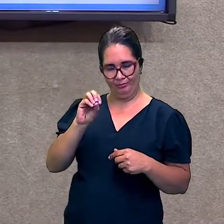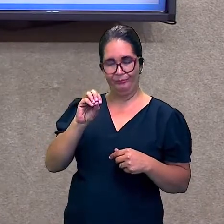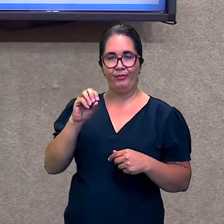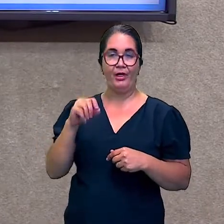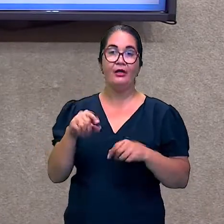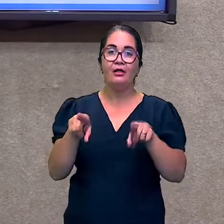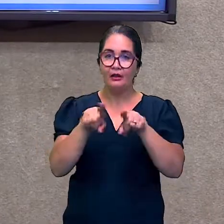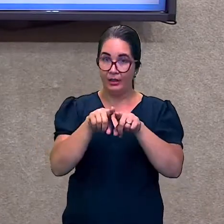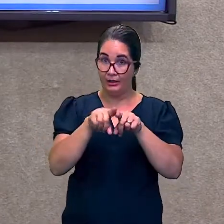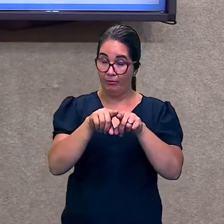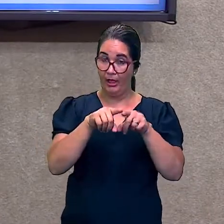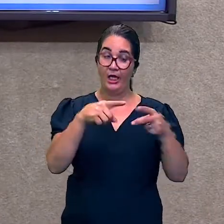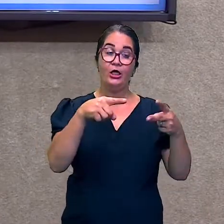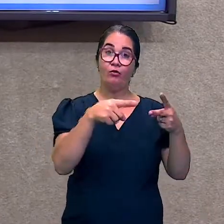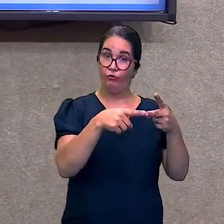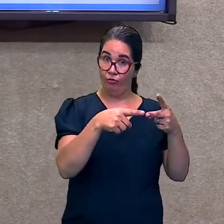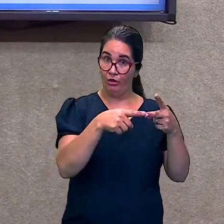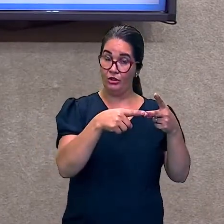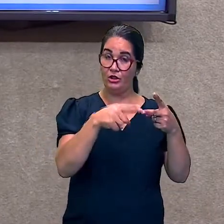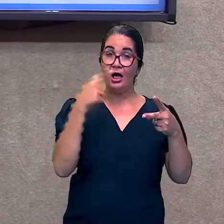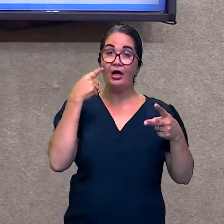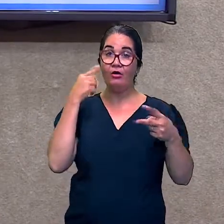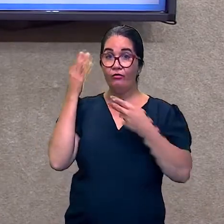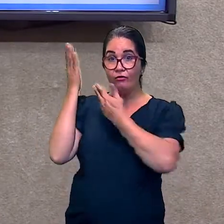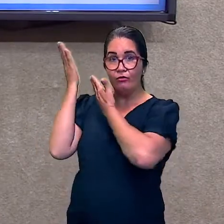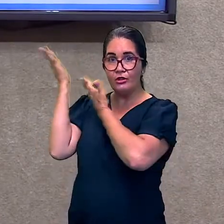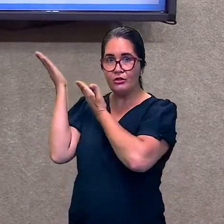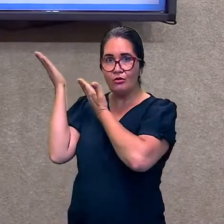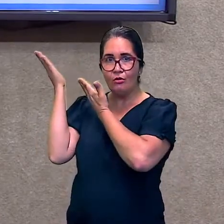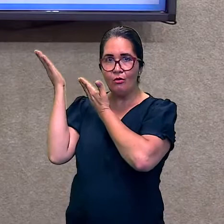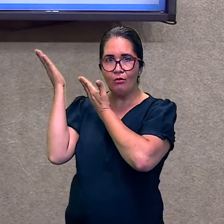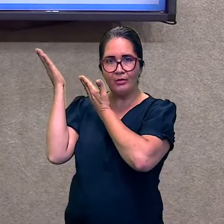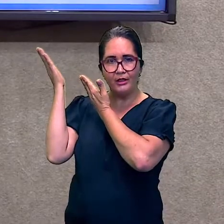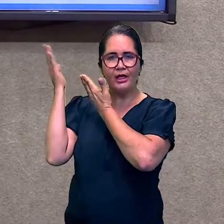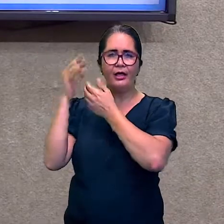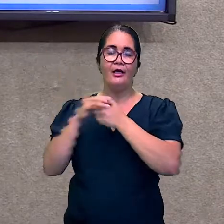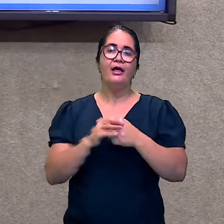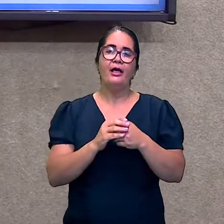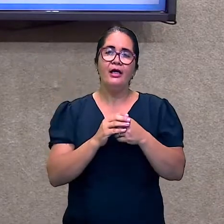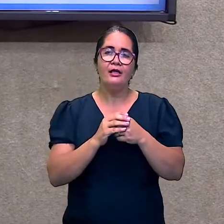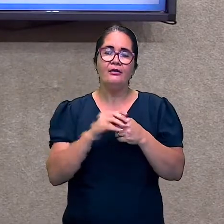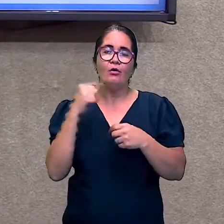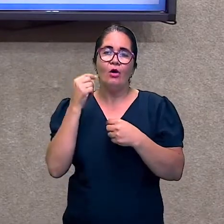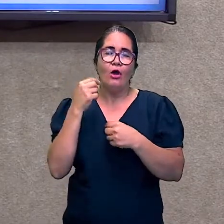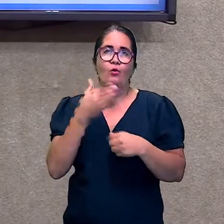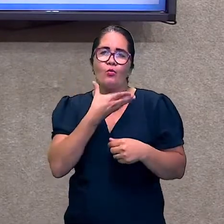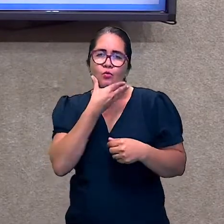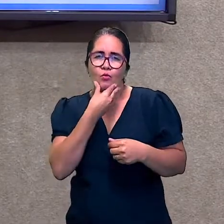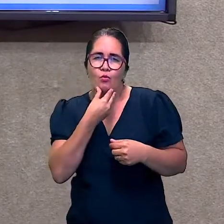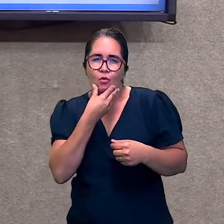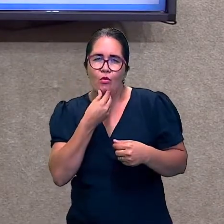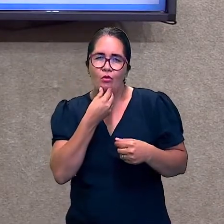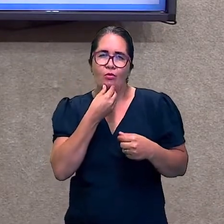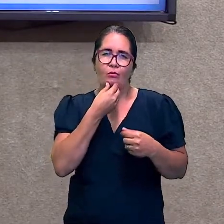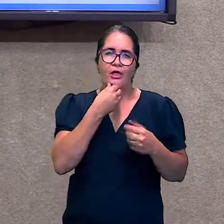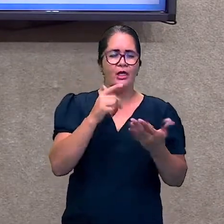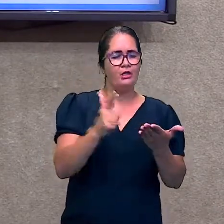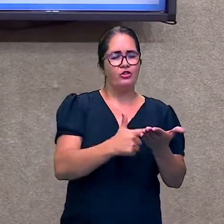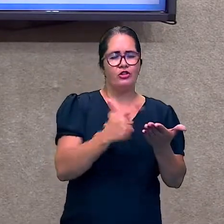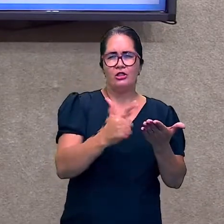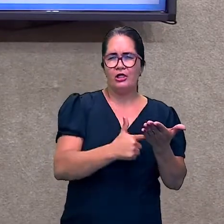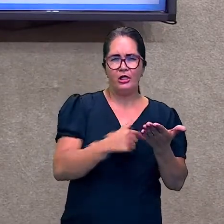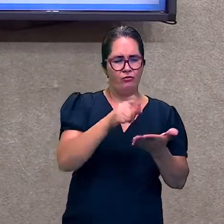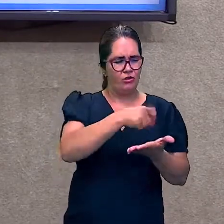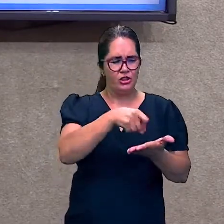escultor, poeta, arquiteto italiano. Considerado um dos maiores criadores da história da